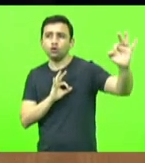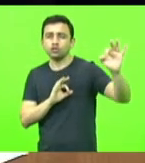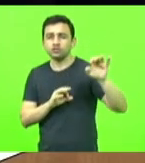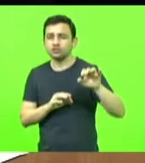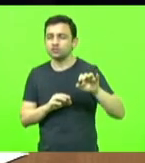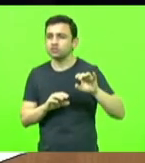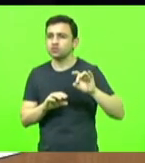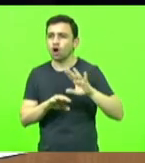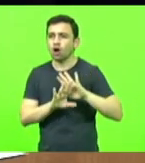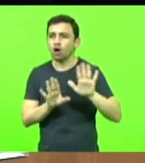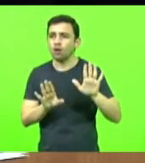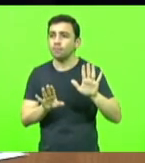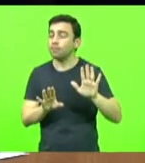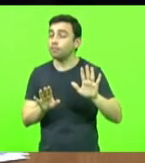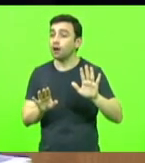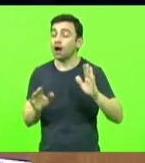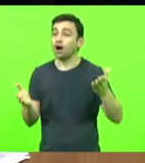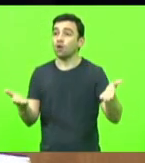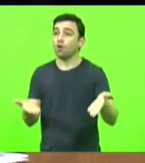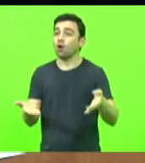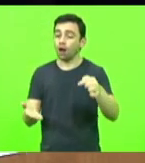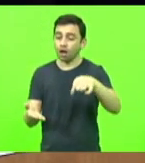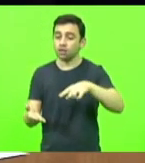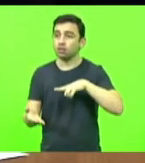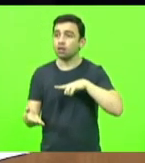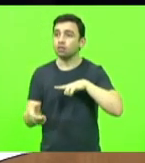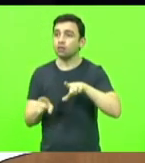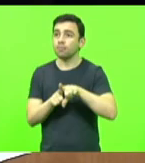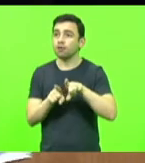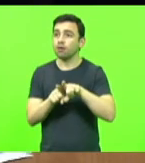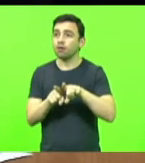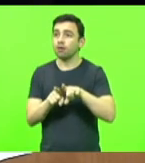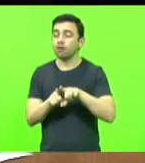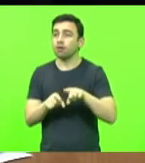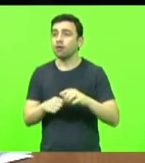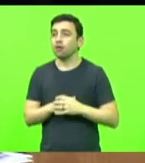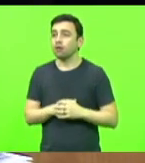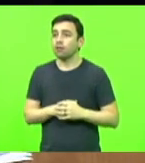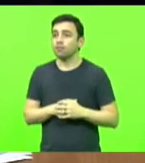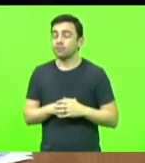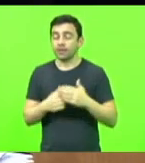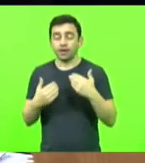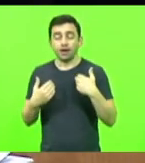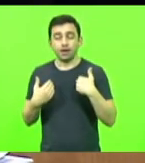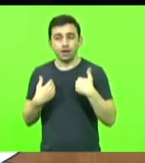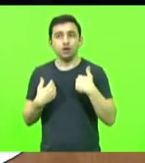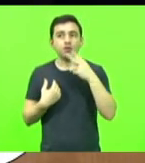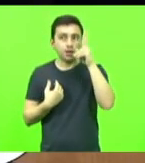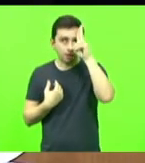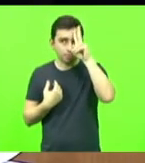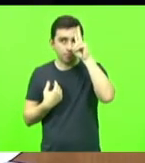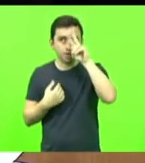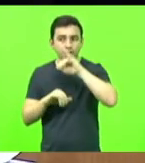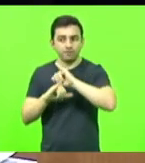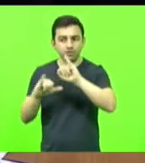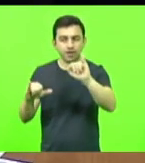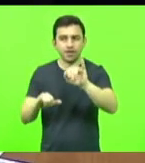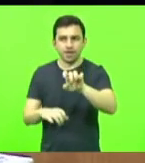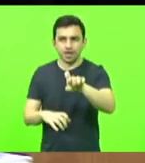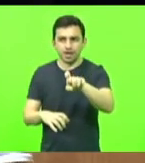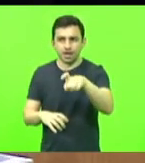Maurício. Entretanto, faço questão de lembrar uma lição do grande ex-presidente